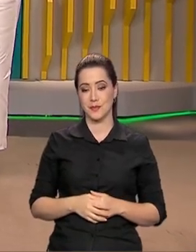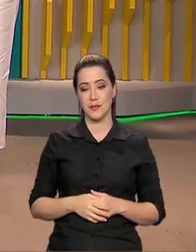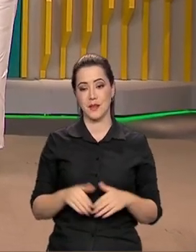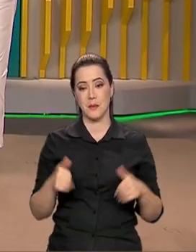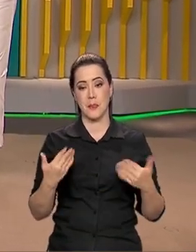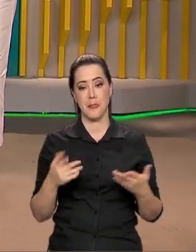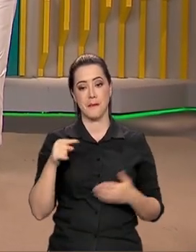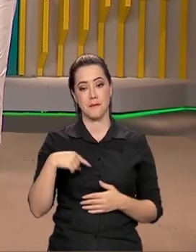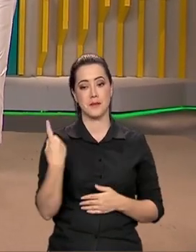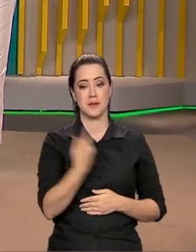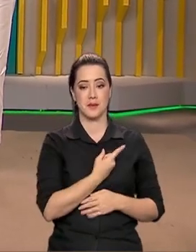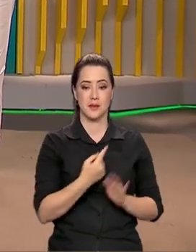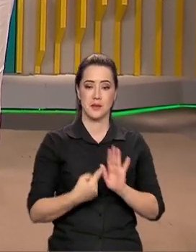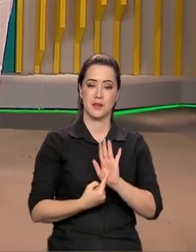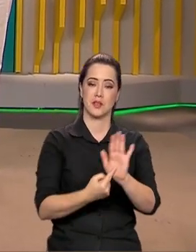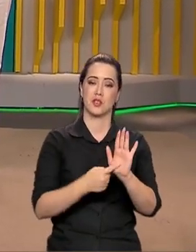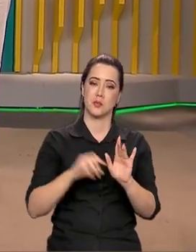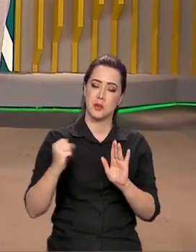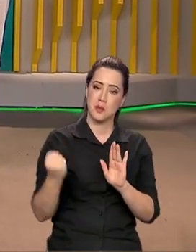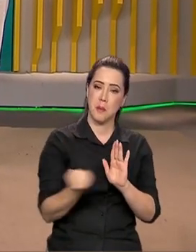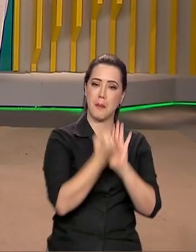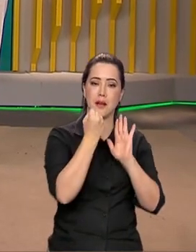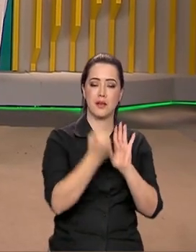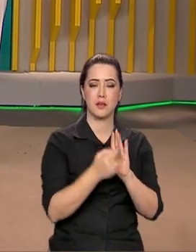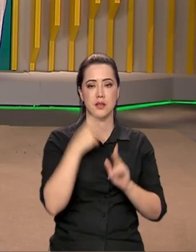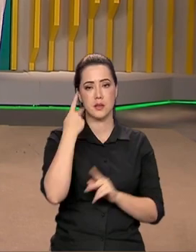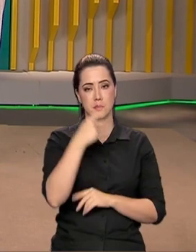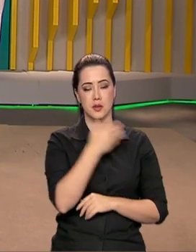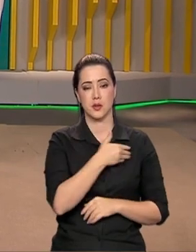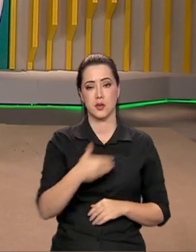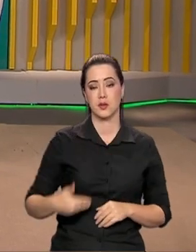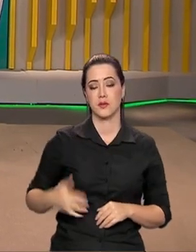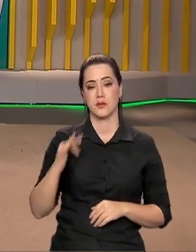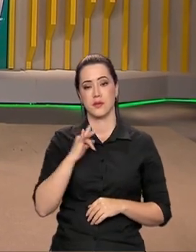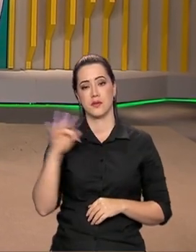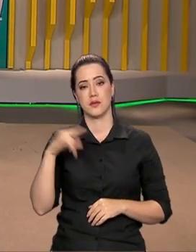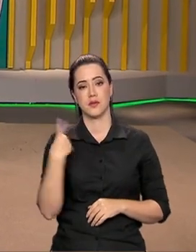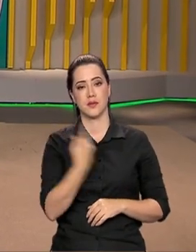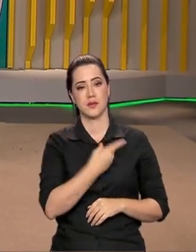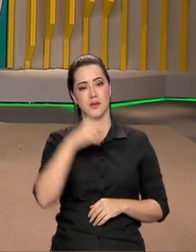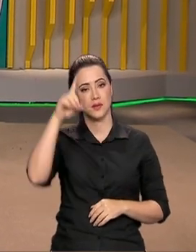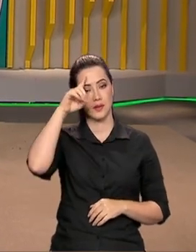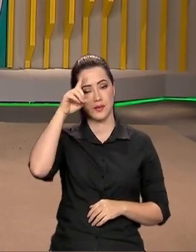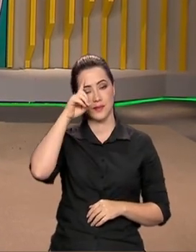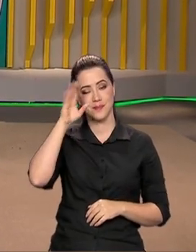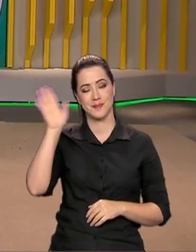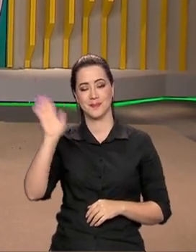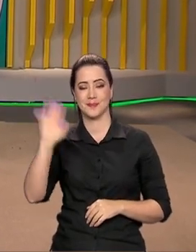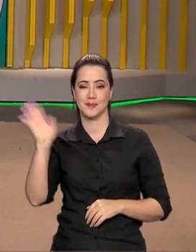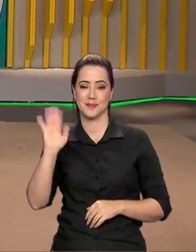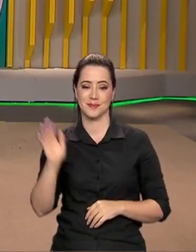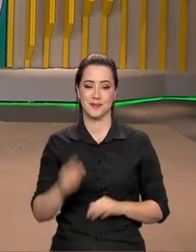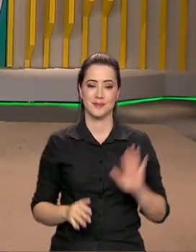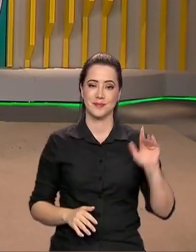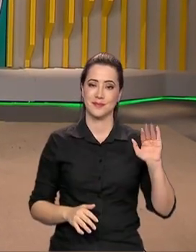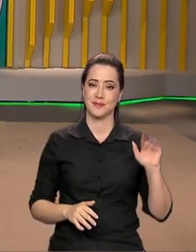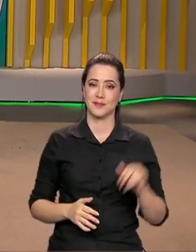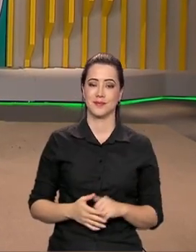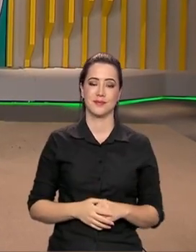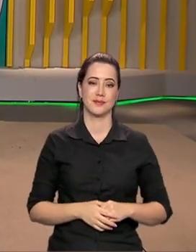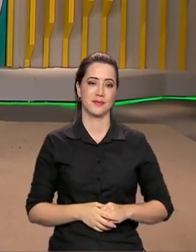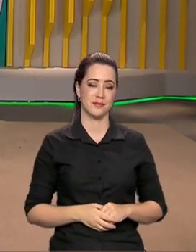aí. Aqui a gente mostra o impacto das políticas públicas do governo federal no nosso dia a dia. Até a próxima. Tchau, tchau. Até amanhã.